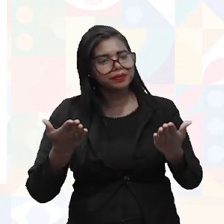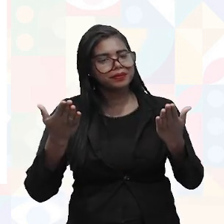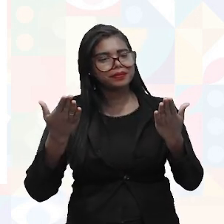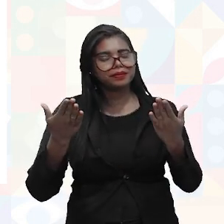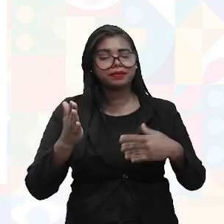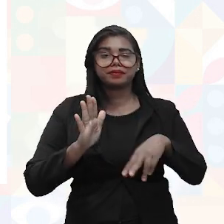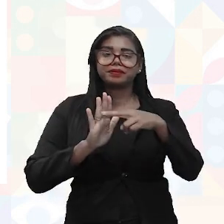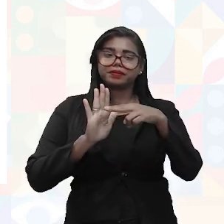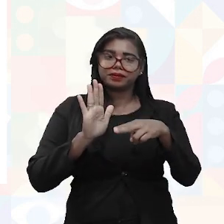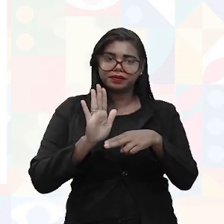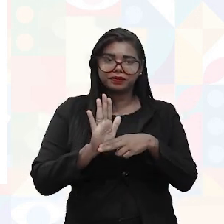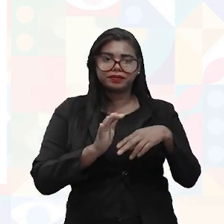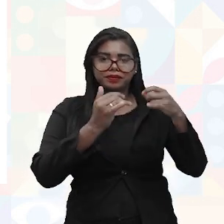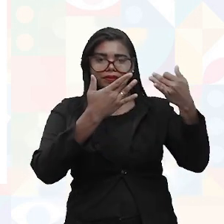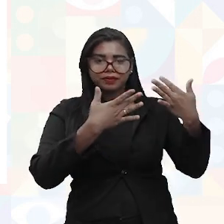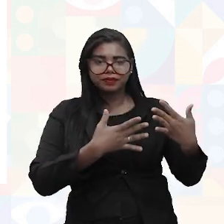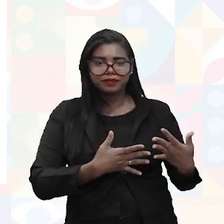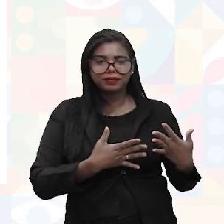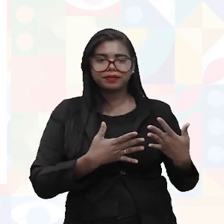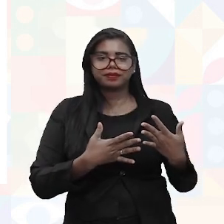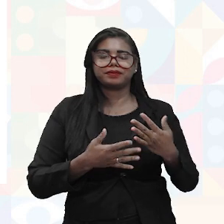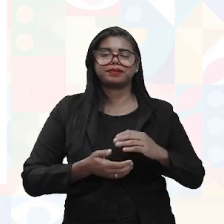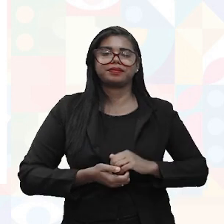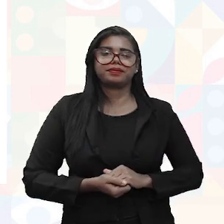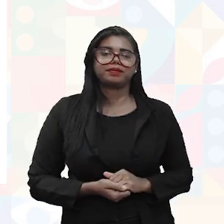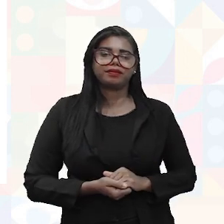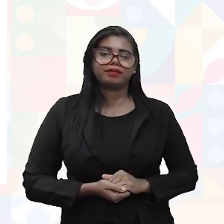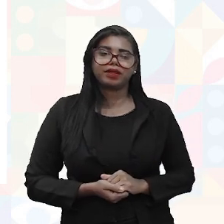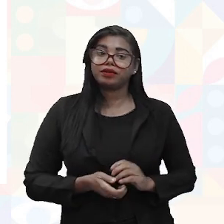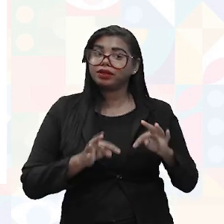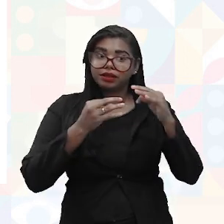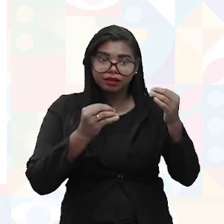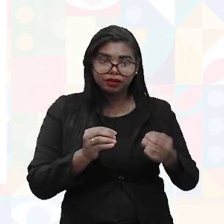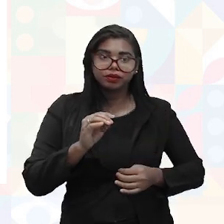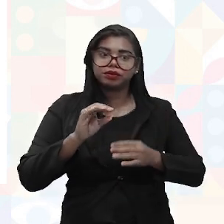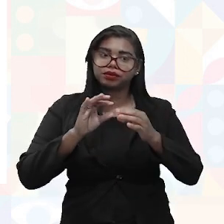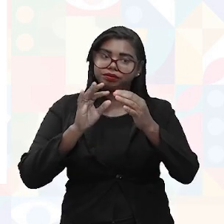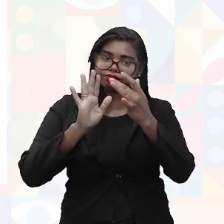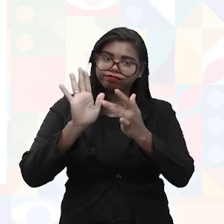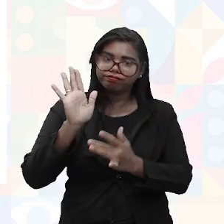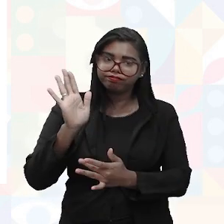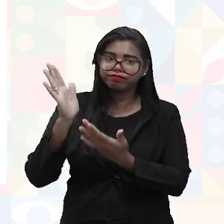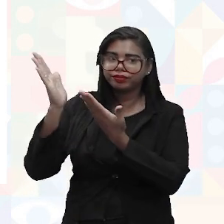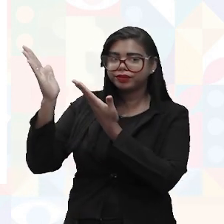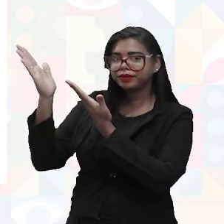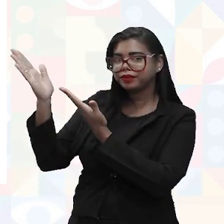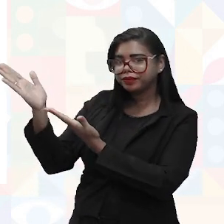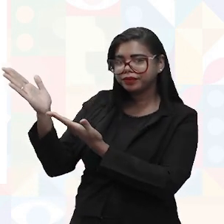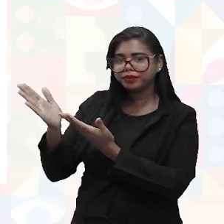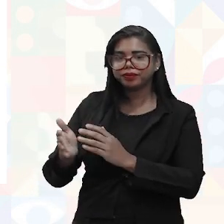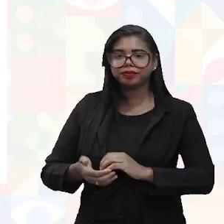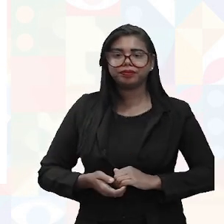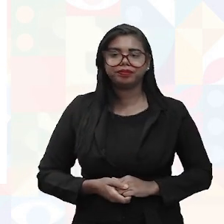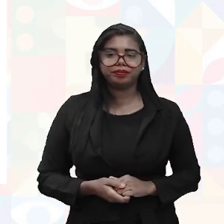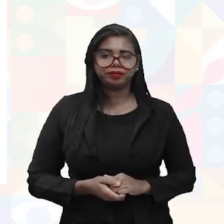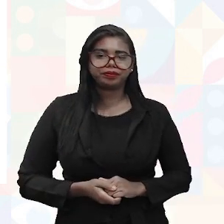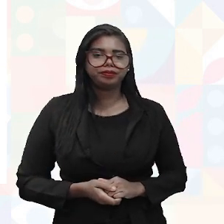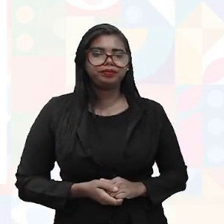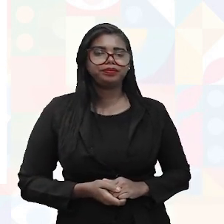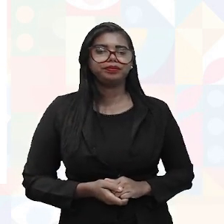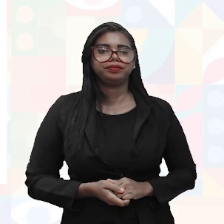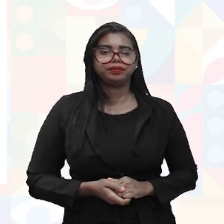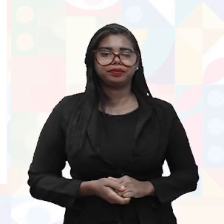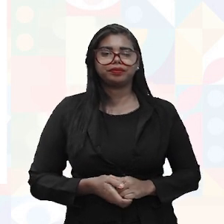norma considera vários, mas aí eu não ia trazer todos, né? Então, vamos lá. Mobiliário do posto de trabalho.